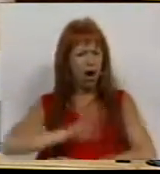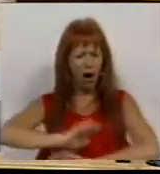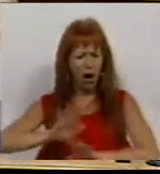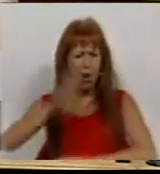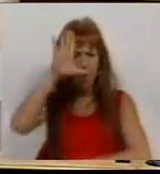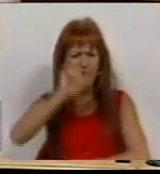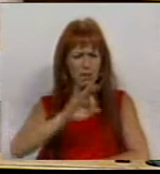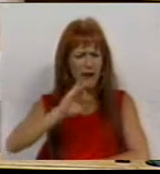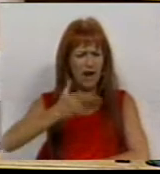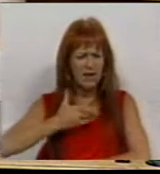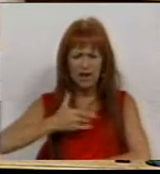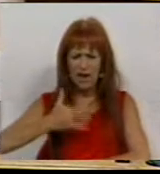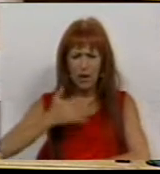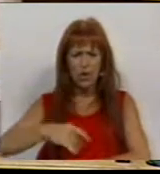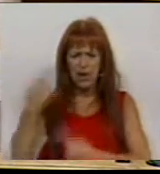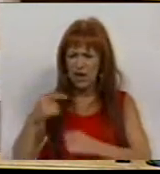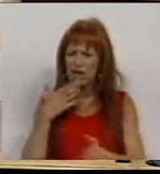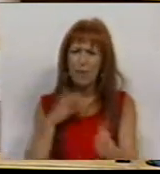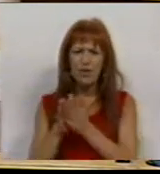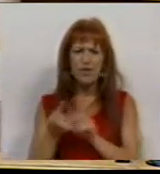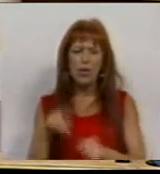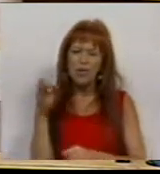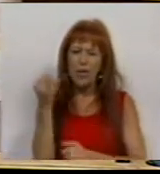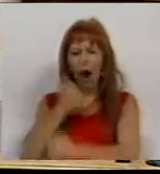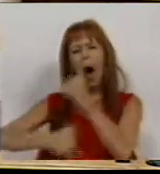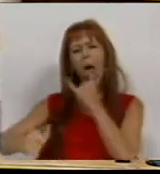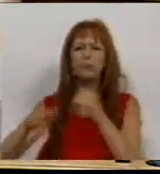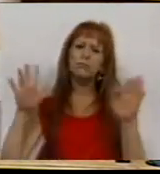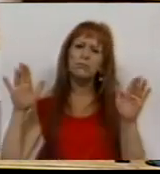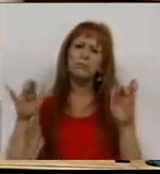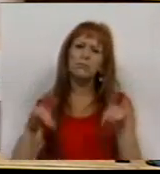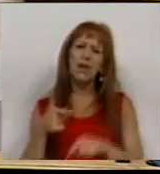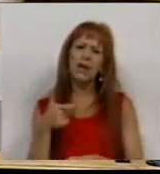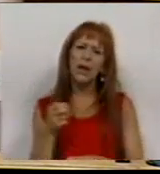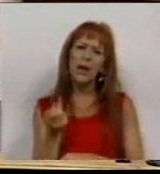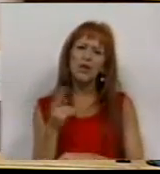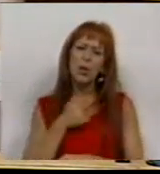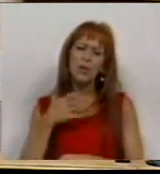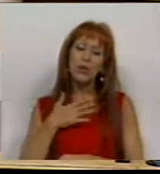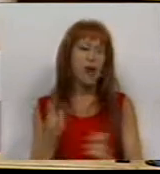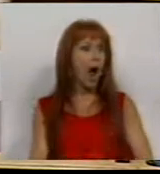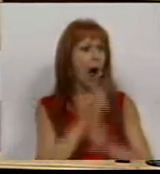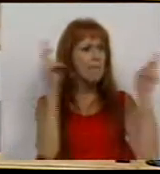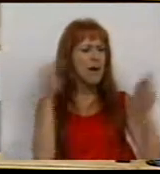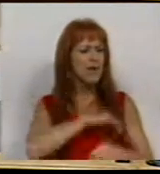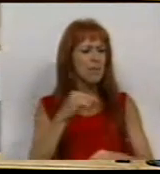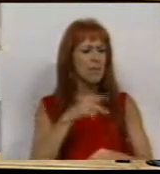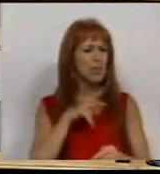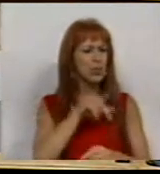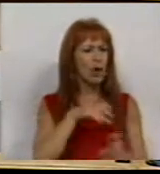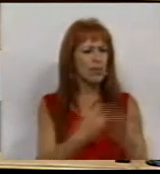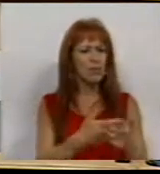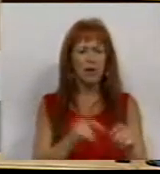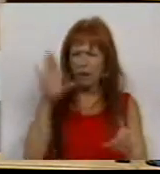facto do Governo PSD-CDS ter usado como moeda de troca a redução da TSU dos patrões para aumentar o salário mínimo nacional,